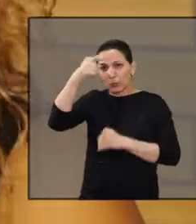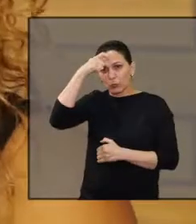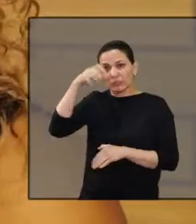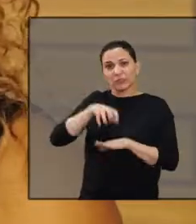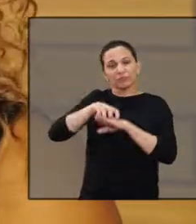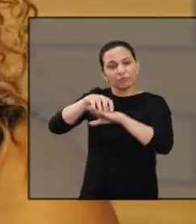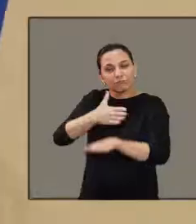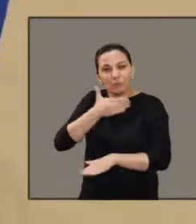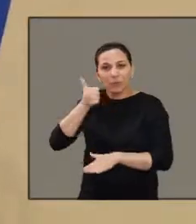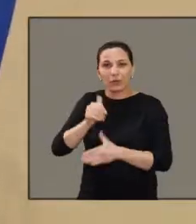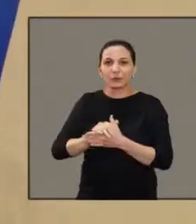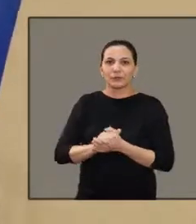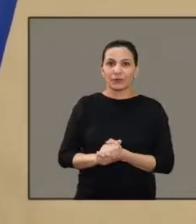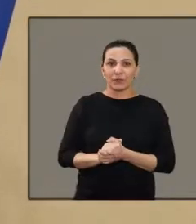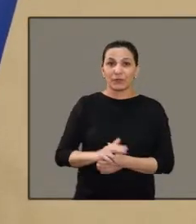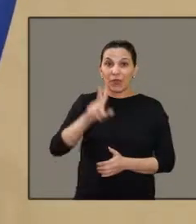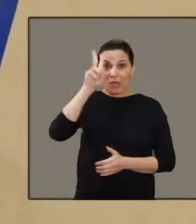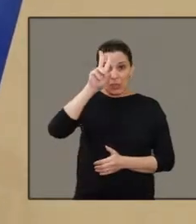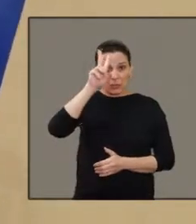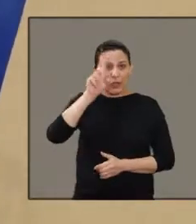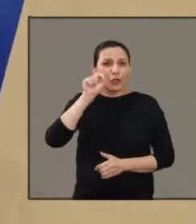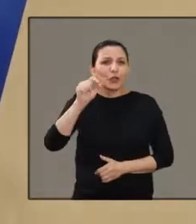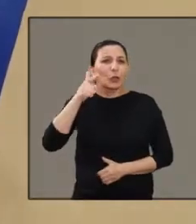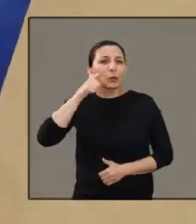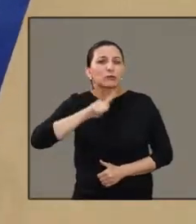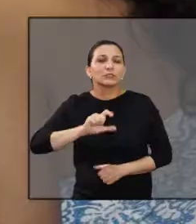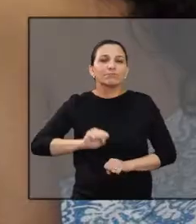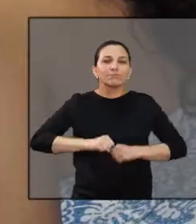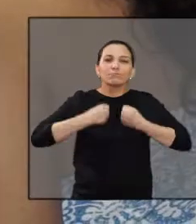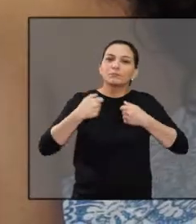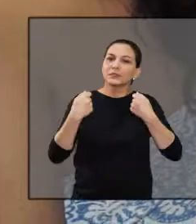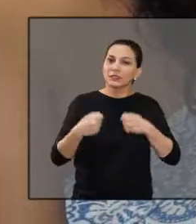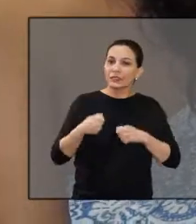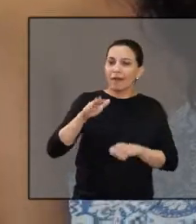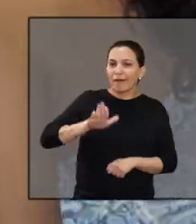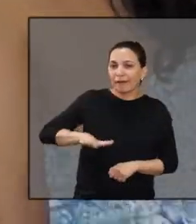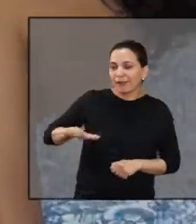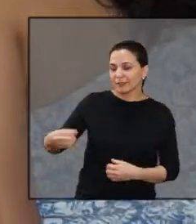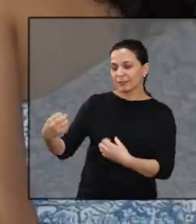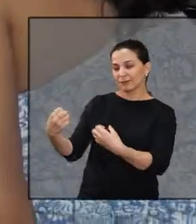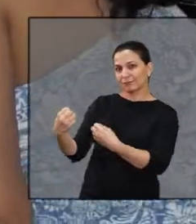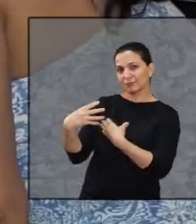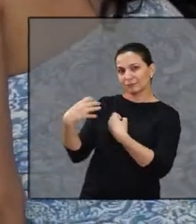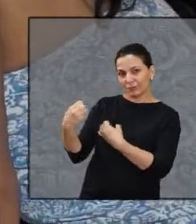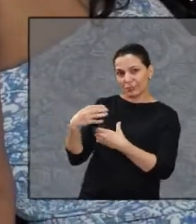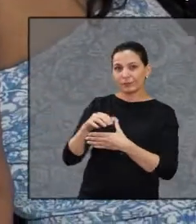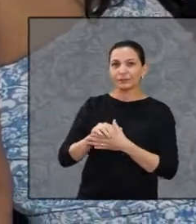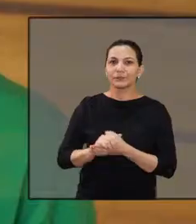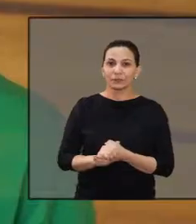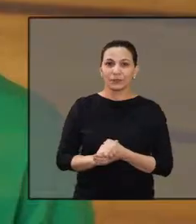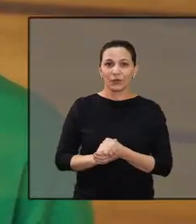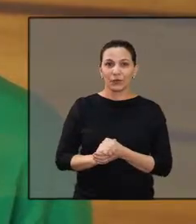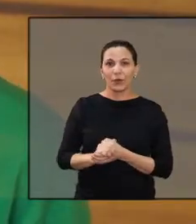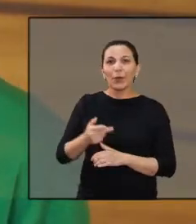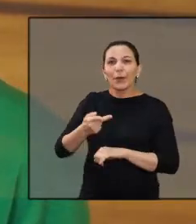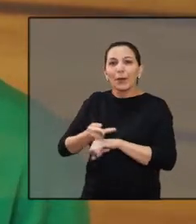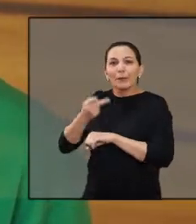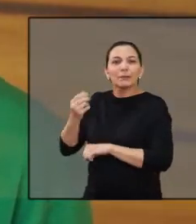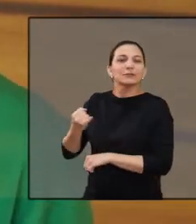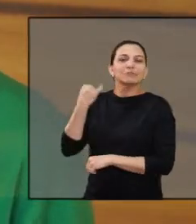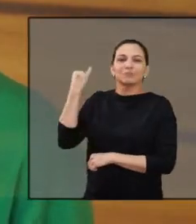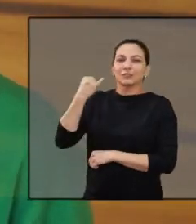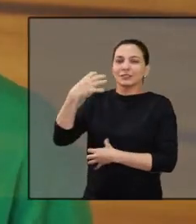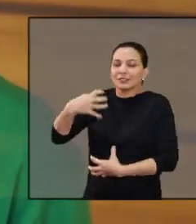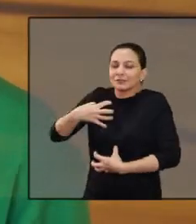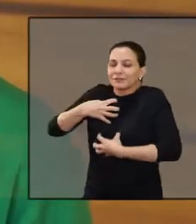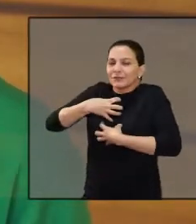trânsito melhor para todos. Lembrando que não há vitórias sem esforço. Isso quem ensina são as crianças. A sensação de poder